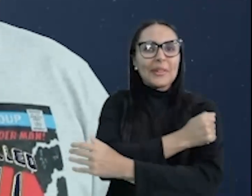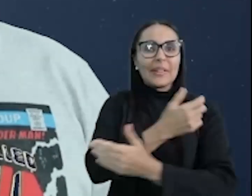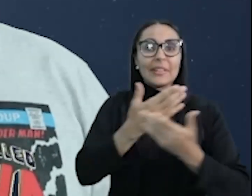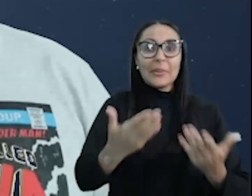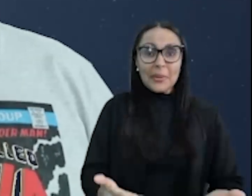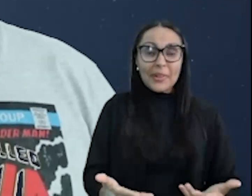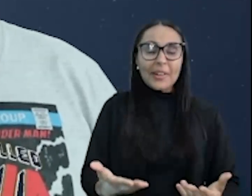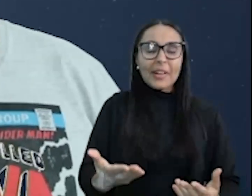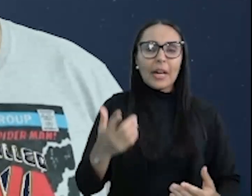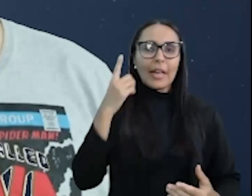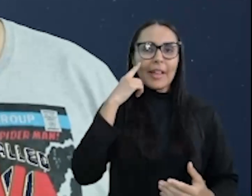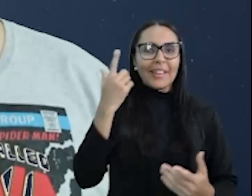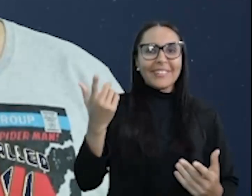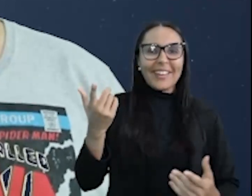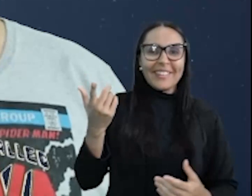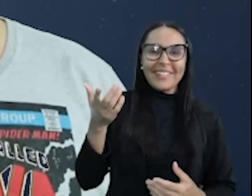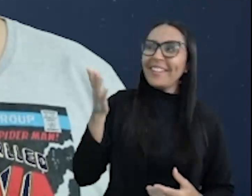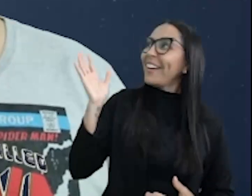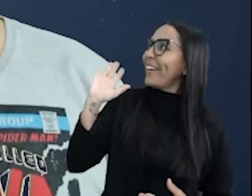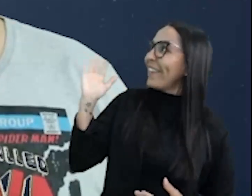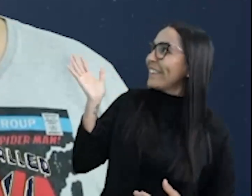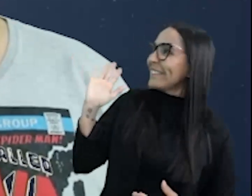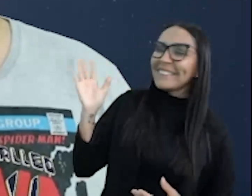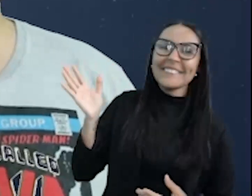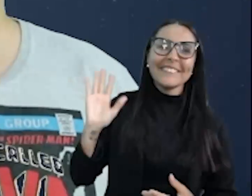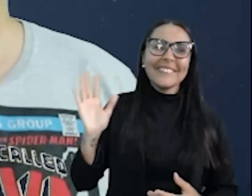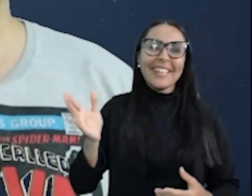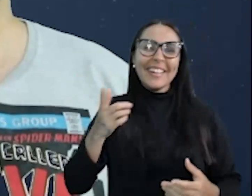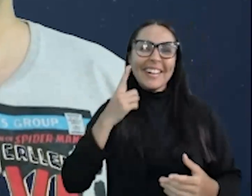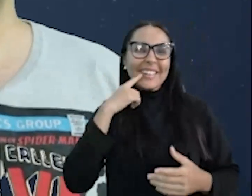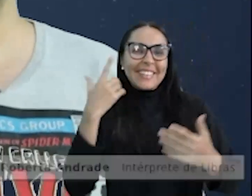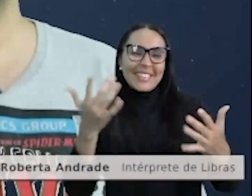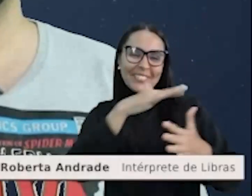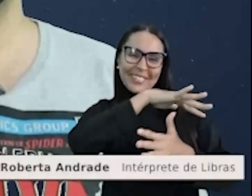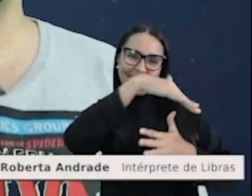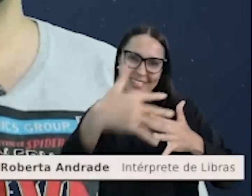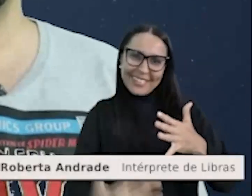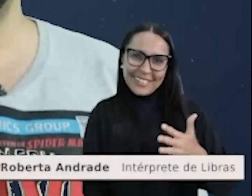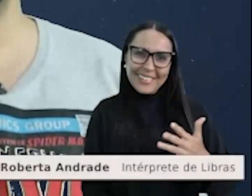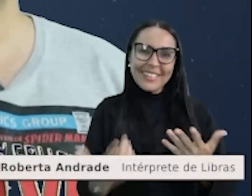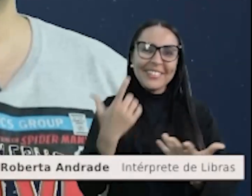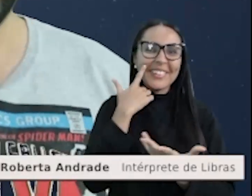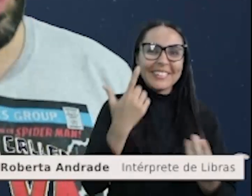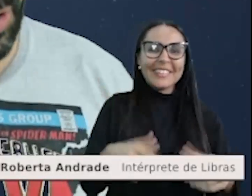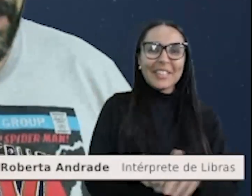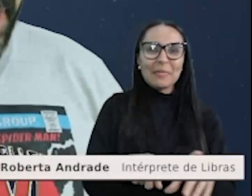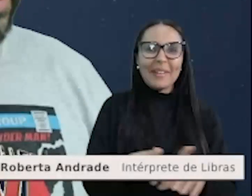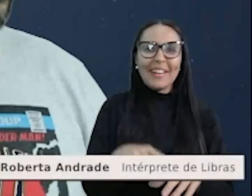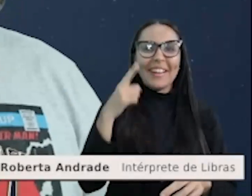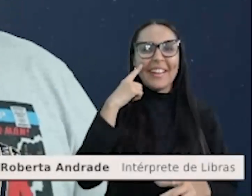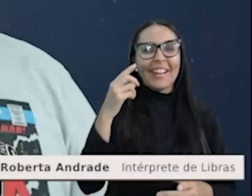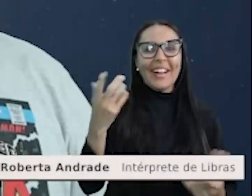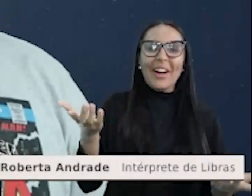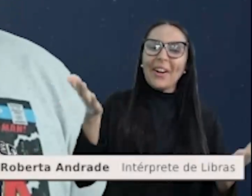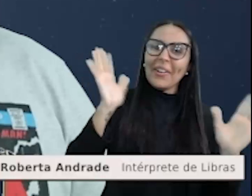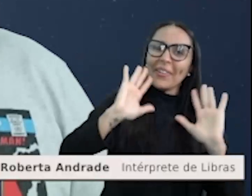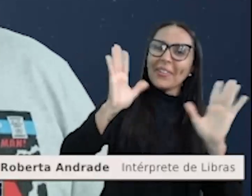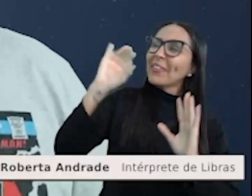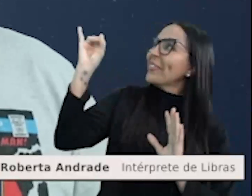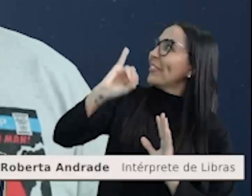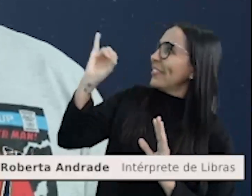E aqui ao meu lado ela, nossa fera da linguagem brasileira de sinais, Robertinha!